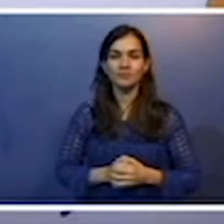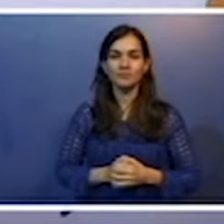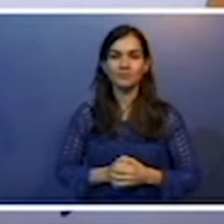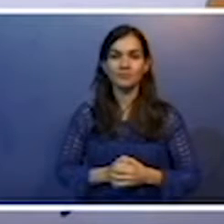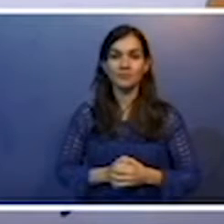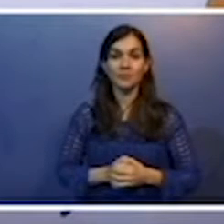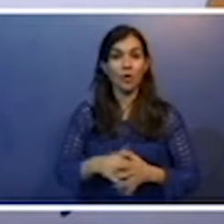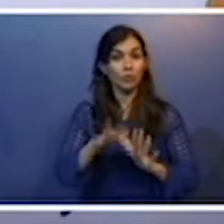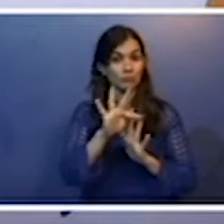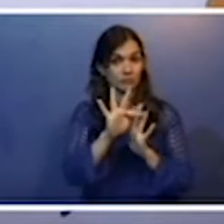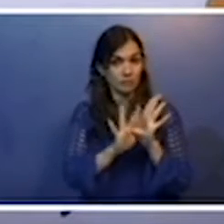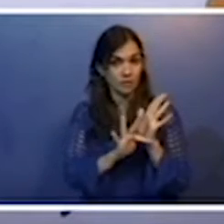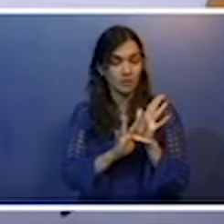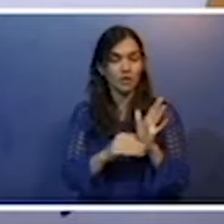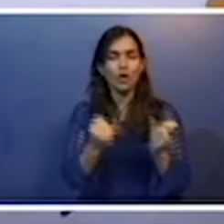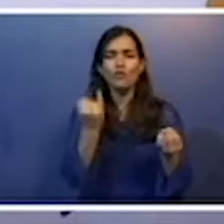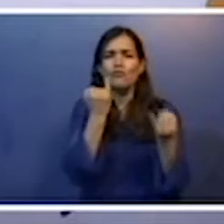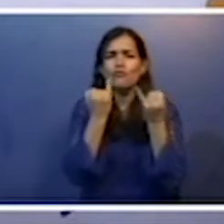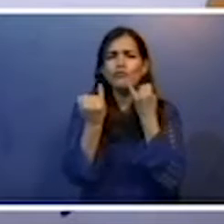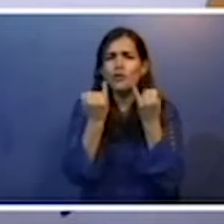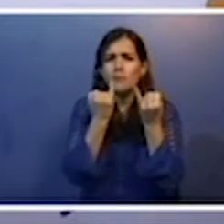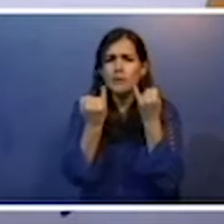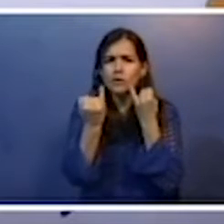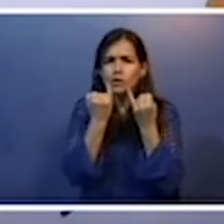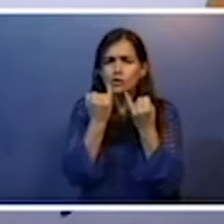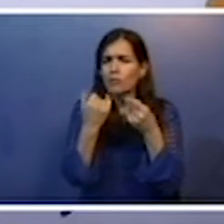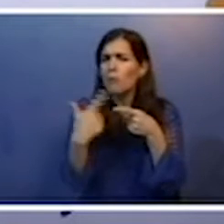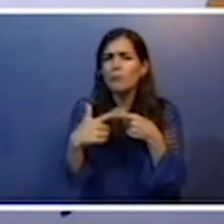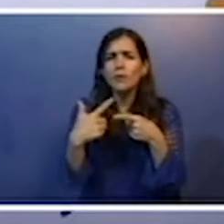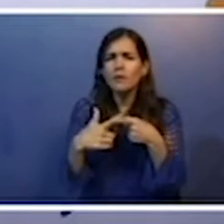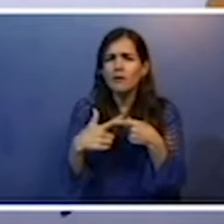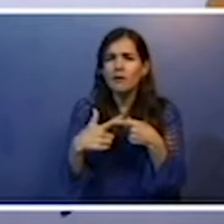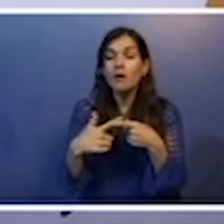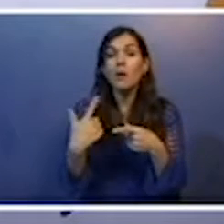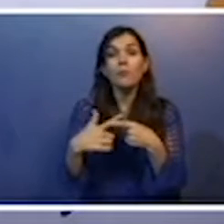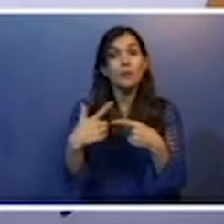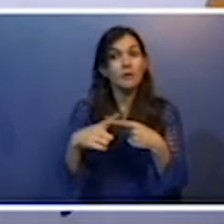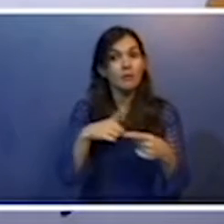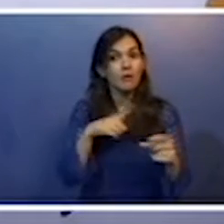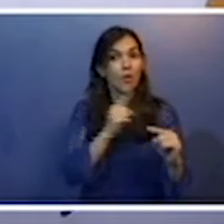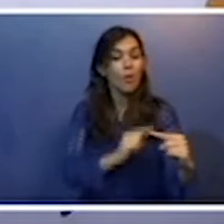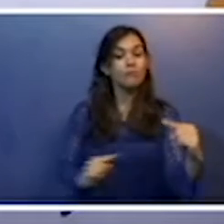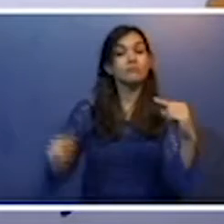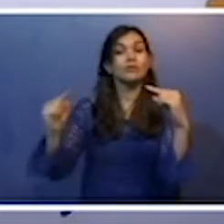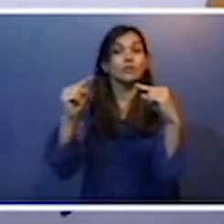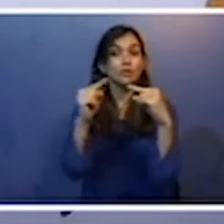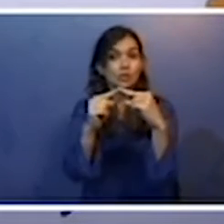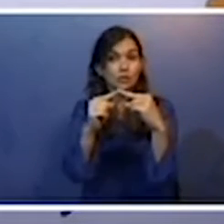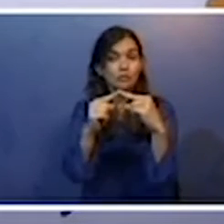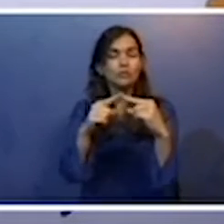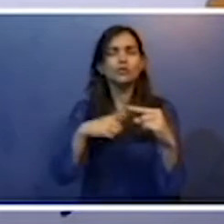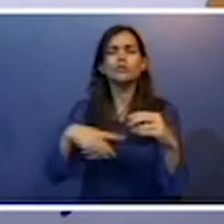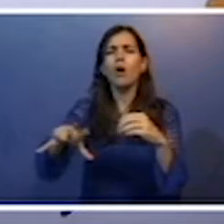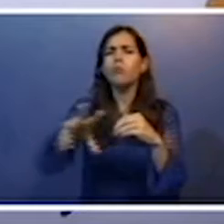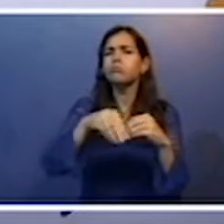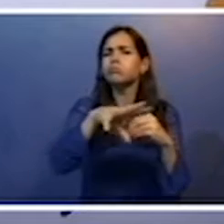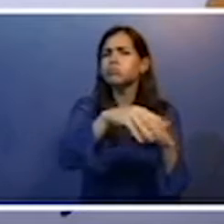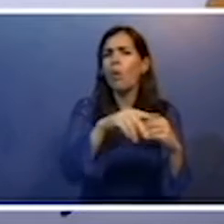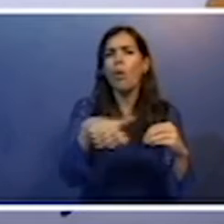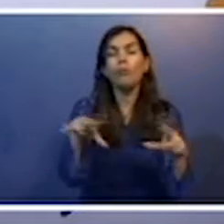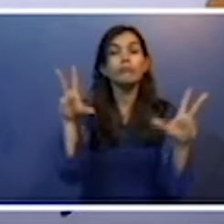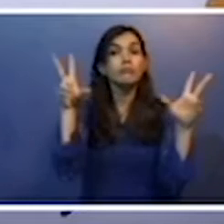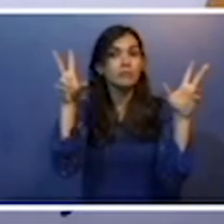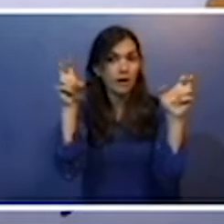Os textos são informativos, por quê? Porque eles têm o objetivo de abordar algum tema e